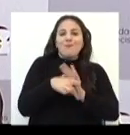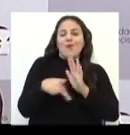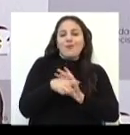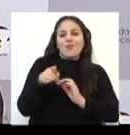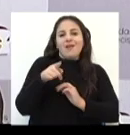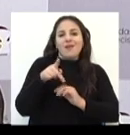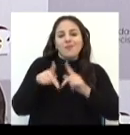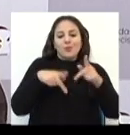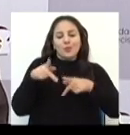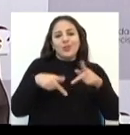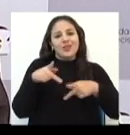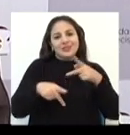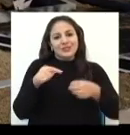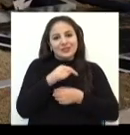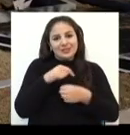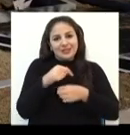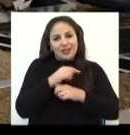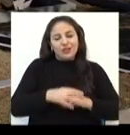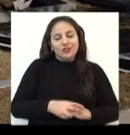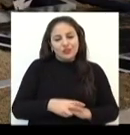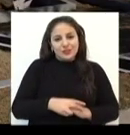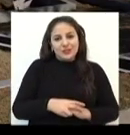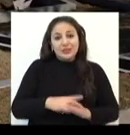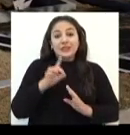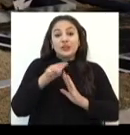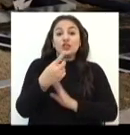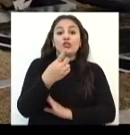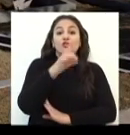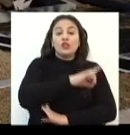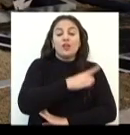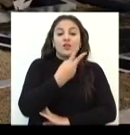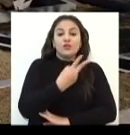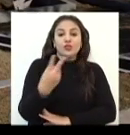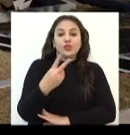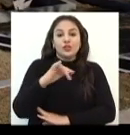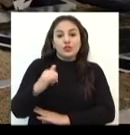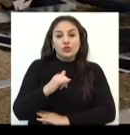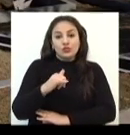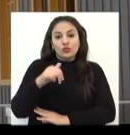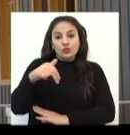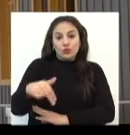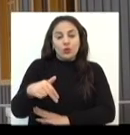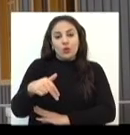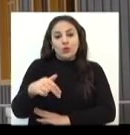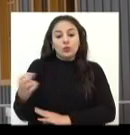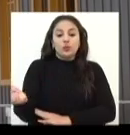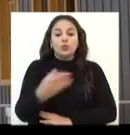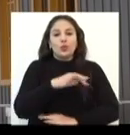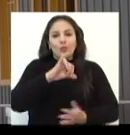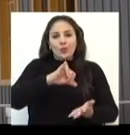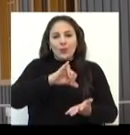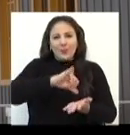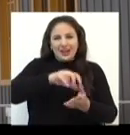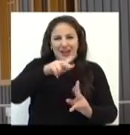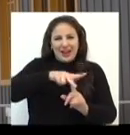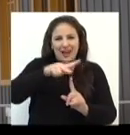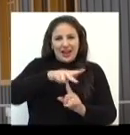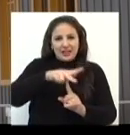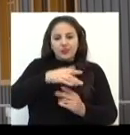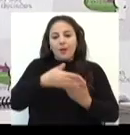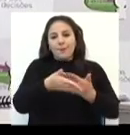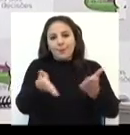população da cidade possa utilizar. A partir do dia 22 de junho, o novo parque será aberto para toda a